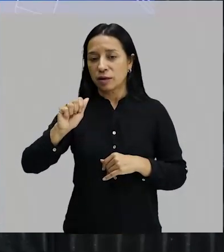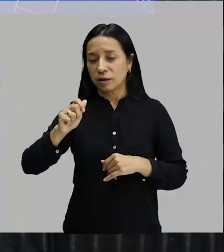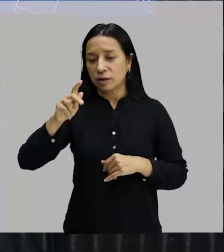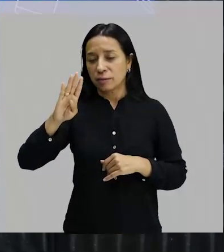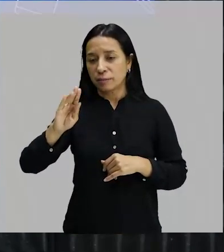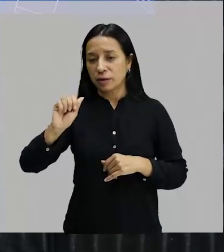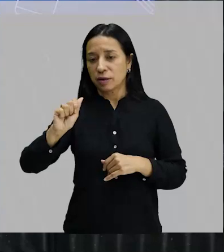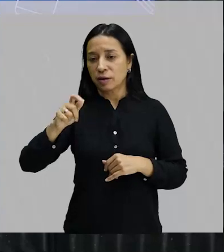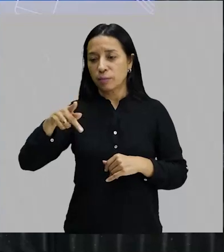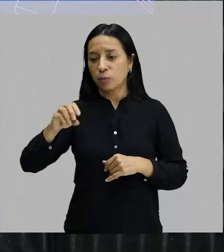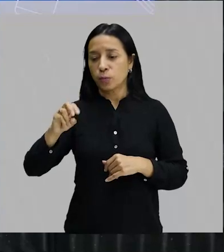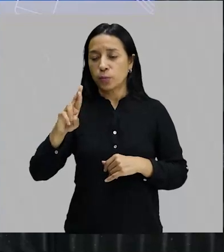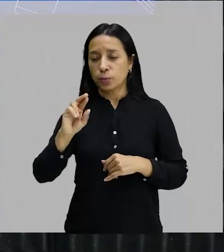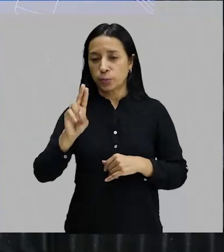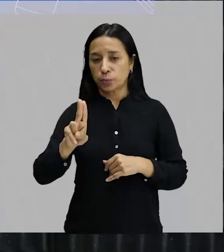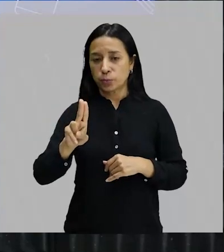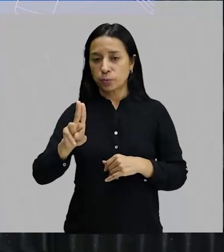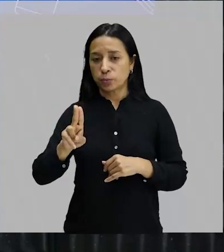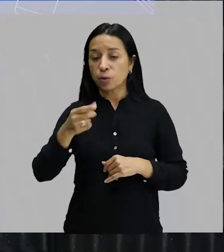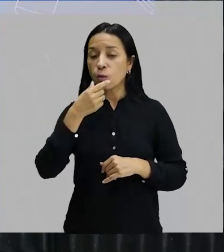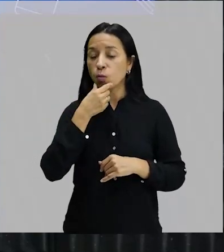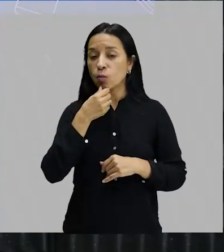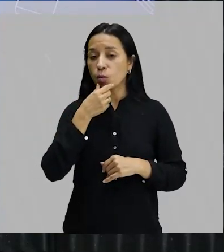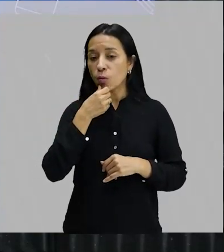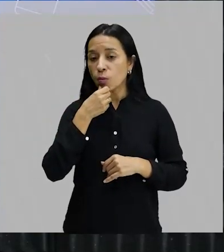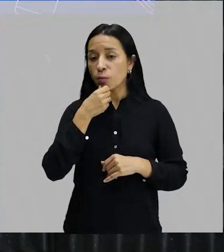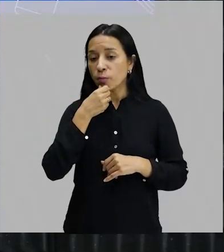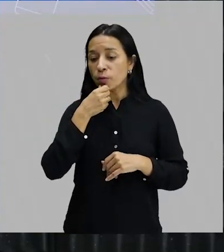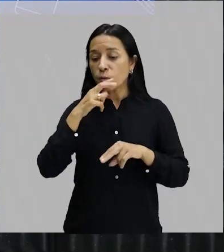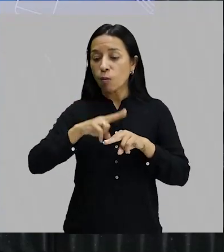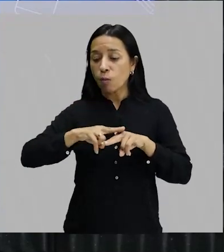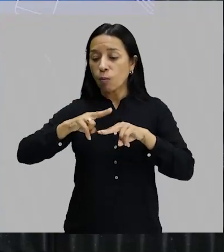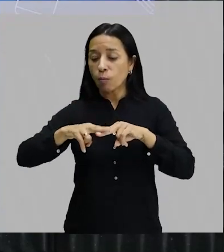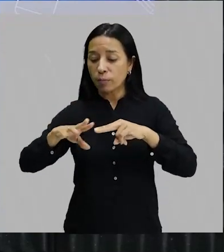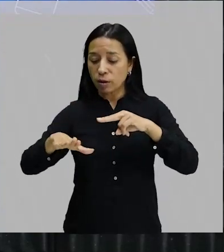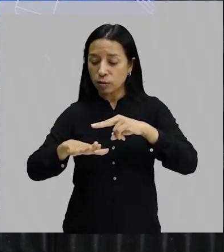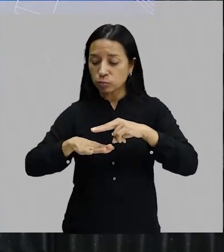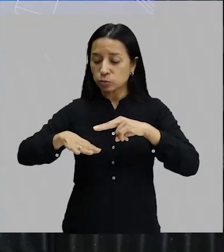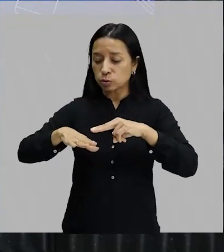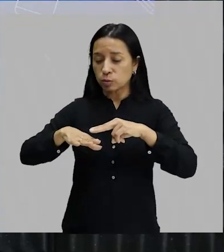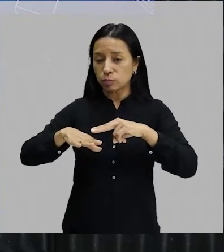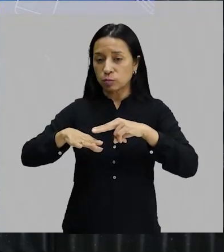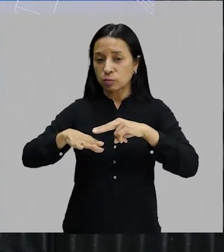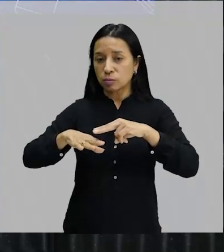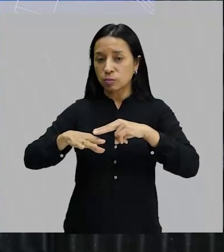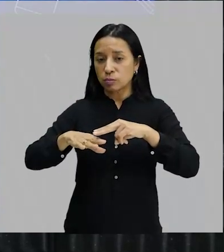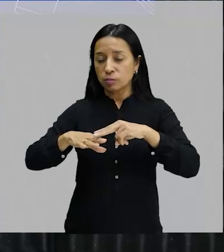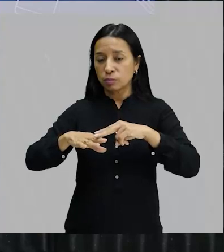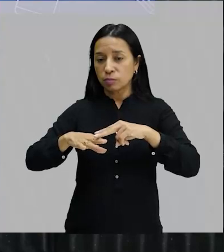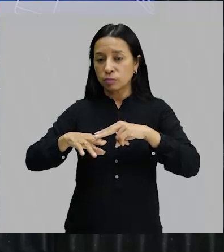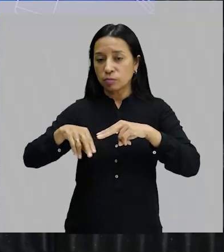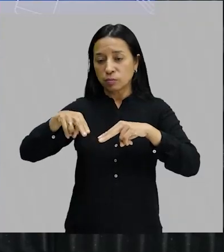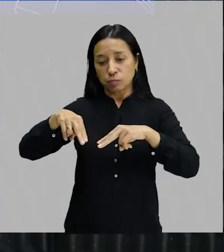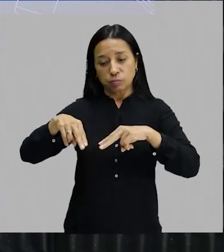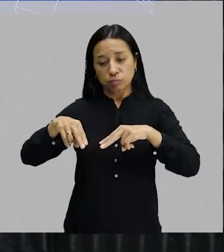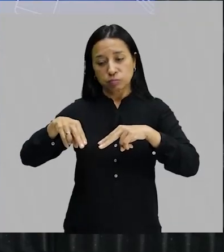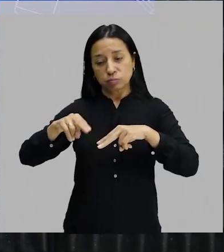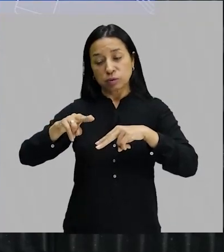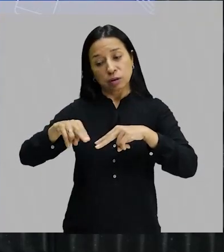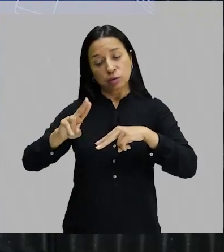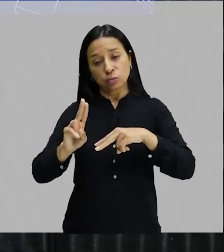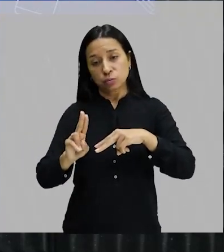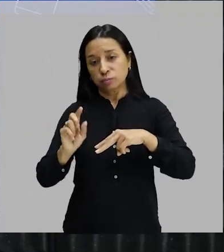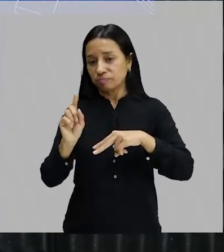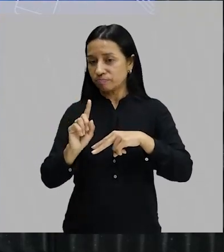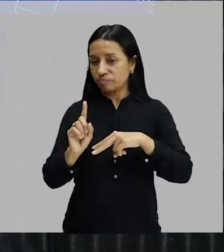gente poder entender. O Abapuru é um homem. Um homem com o pé no chão. Professor, esse homem está nu? Gente, na arte, os modelos